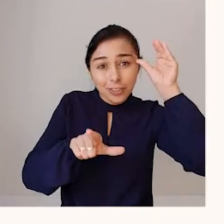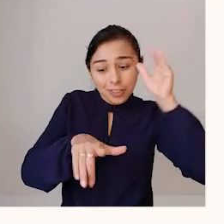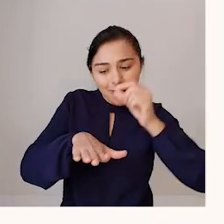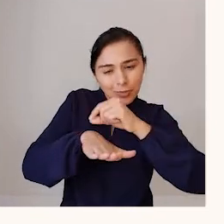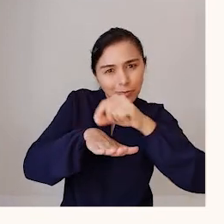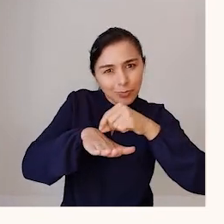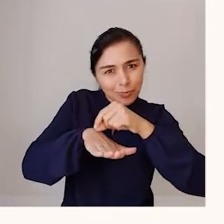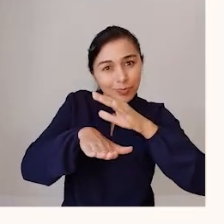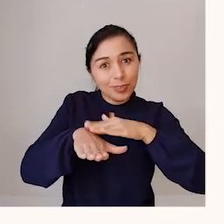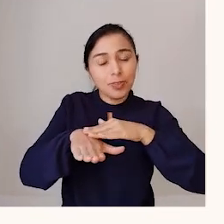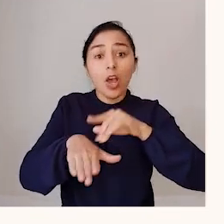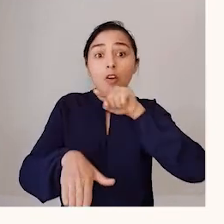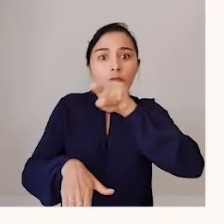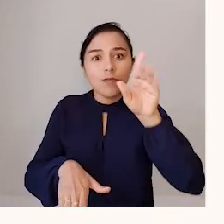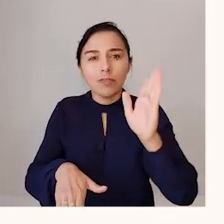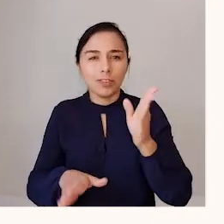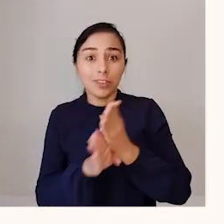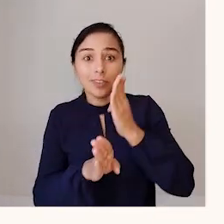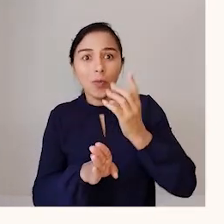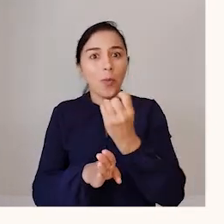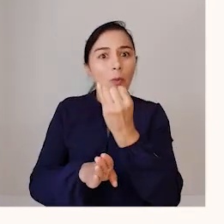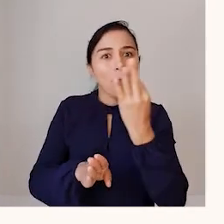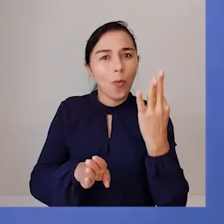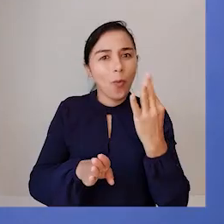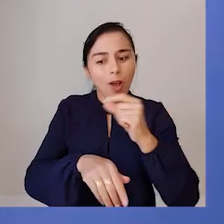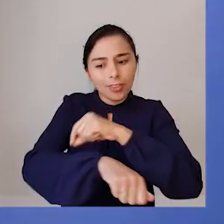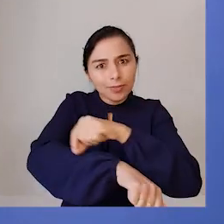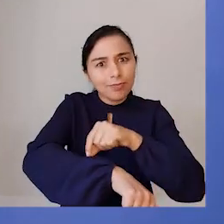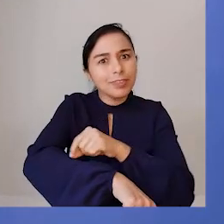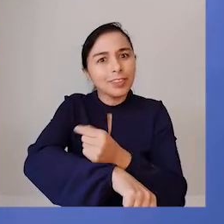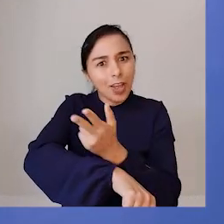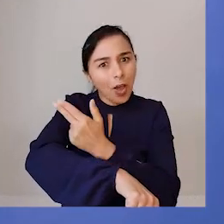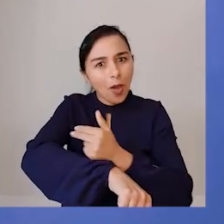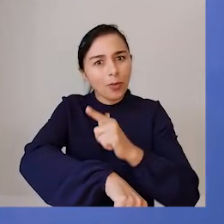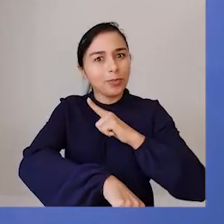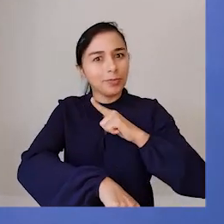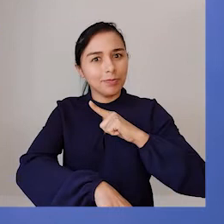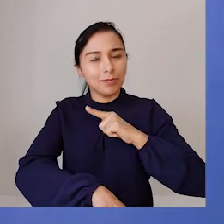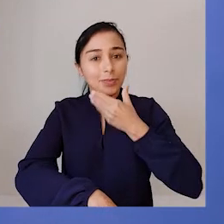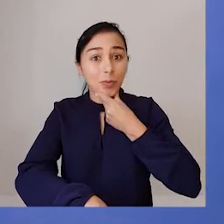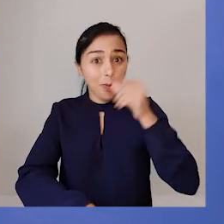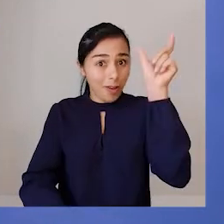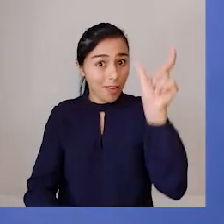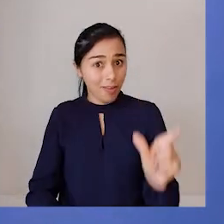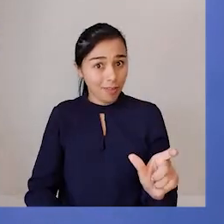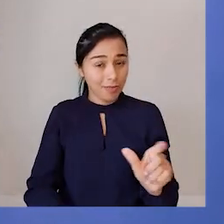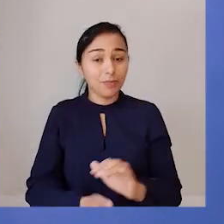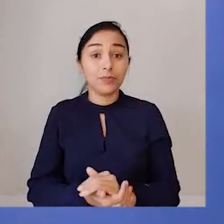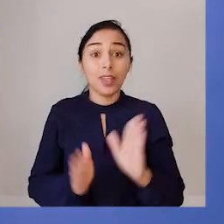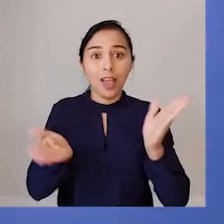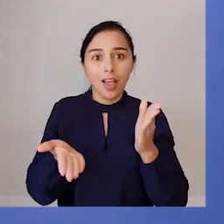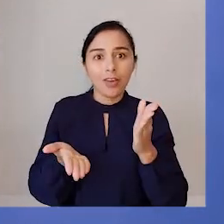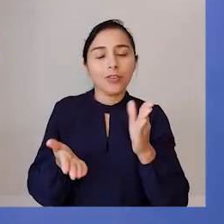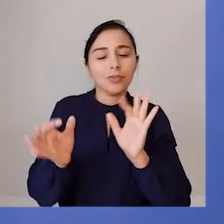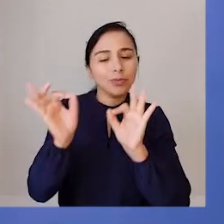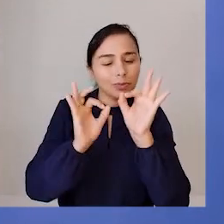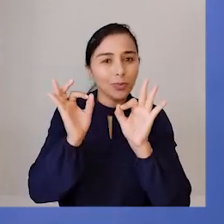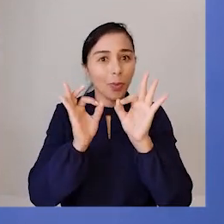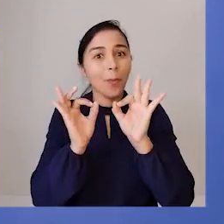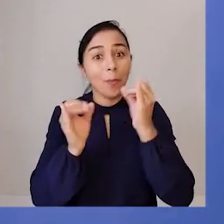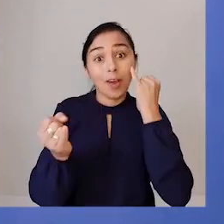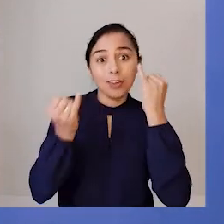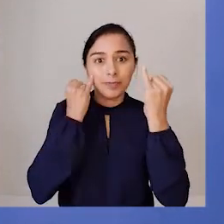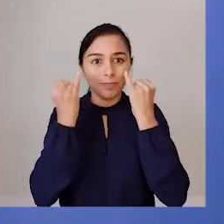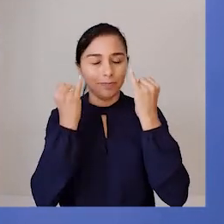quantas tatuagens o rapaz tem até então? Vamos observar o poema e selecionar as informações